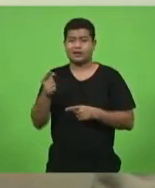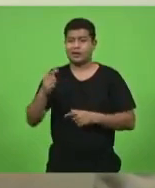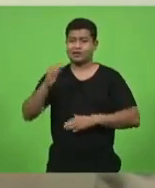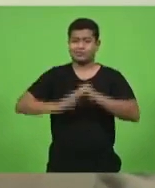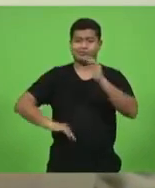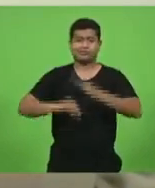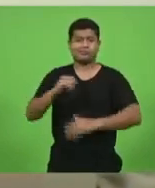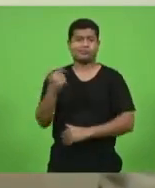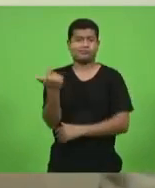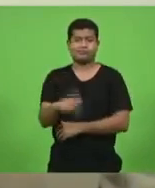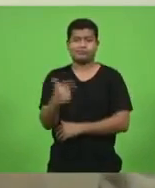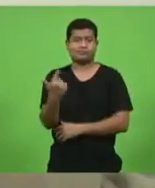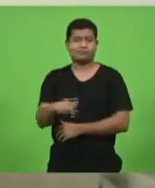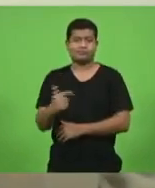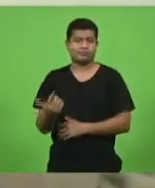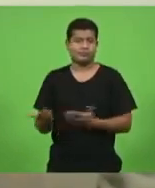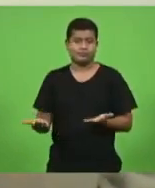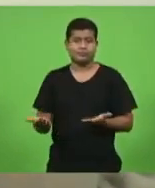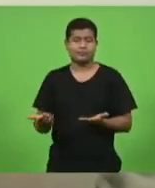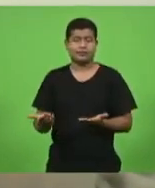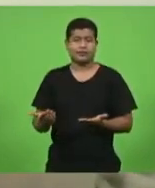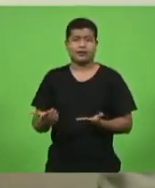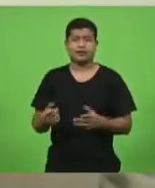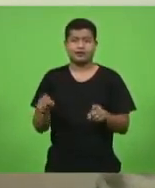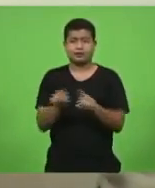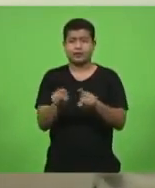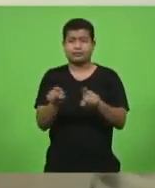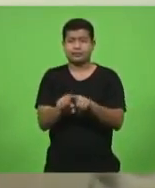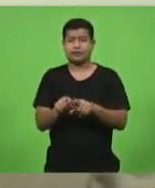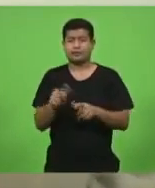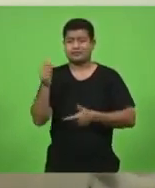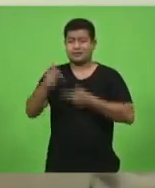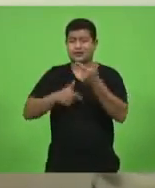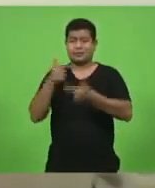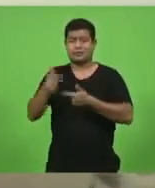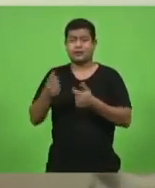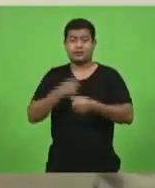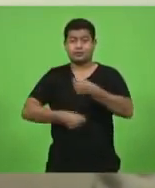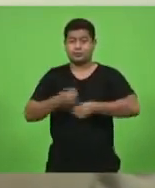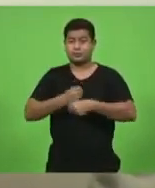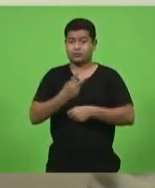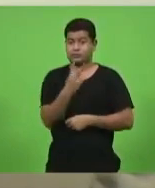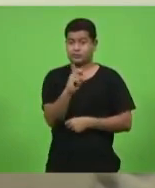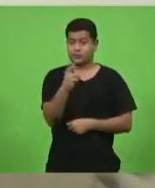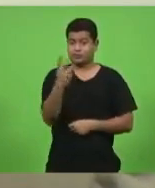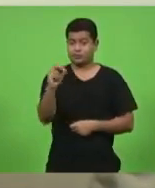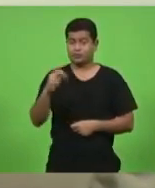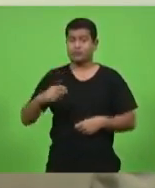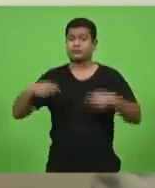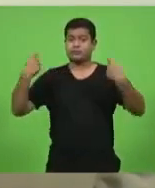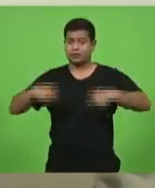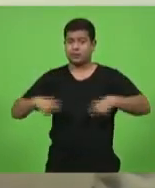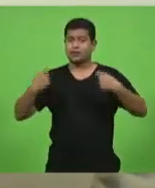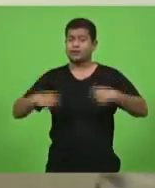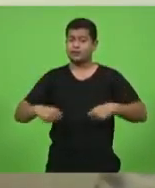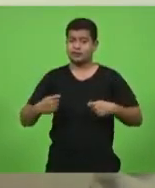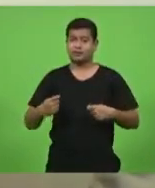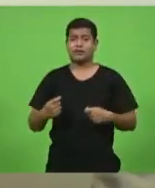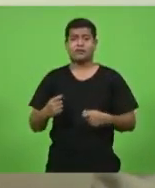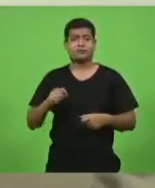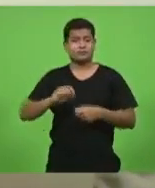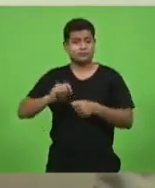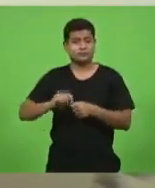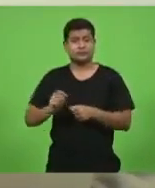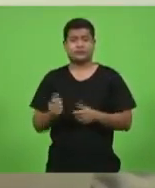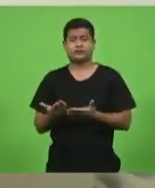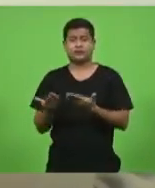inabilidade e por não ter feito trabalho que no ano passado deveria ter sido feito não